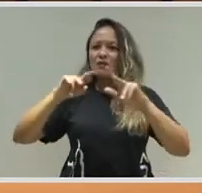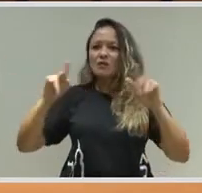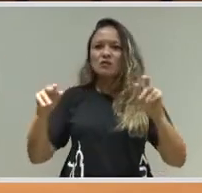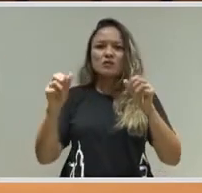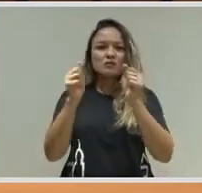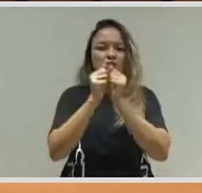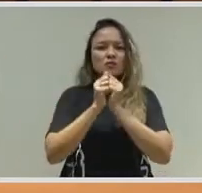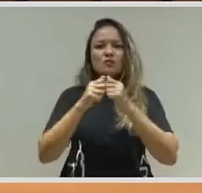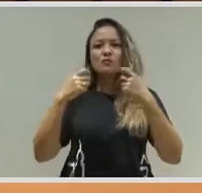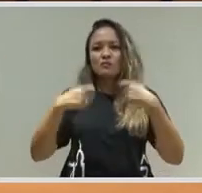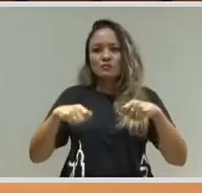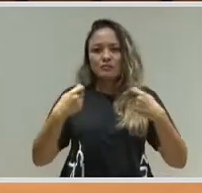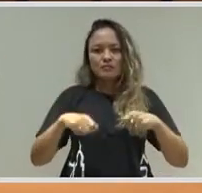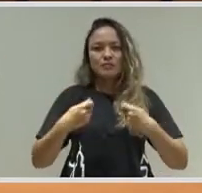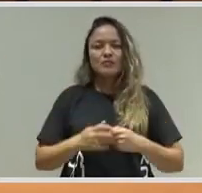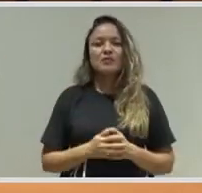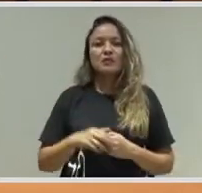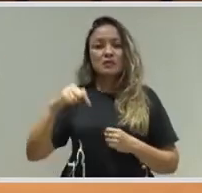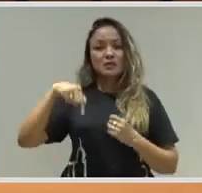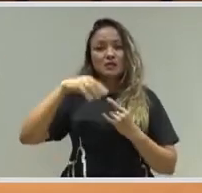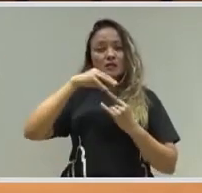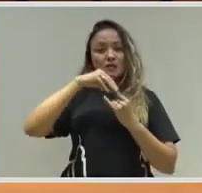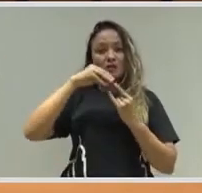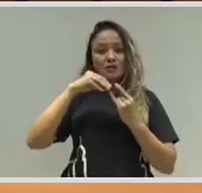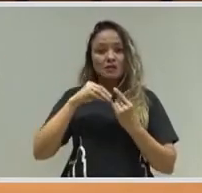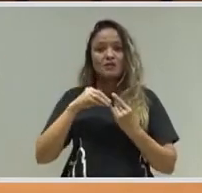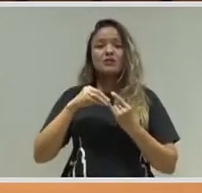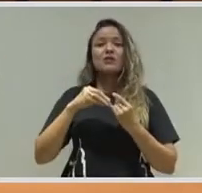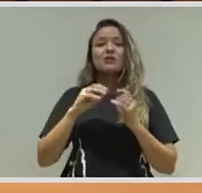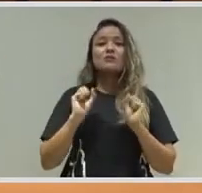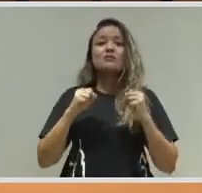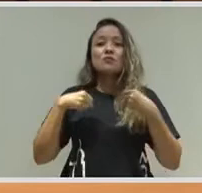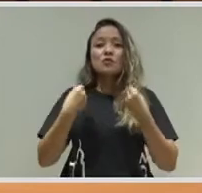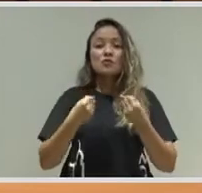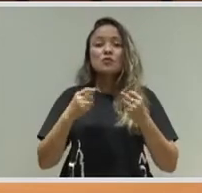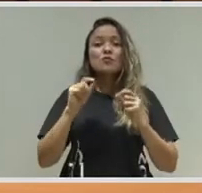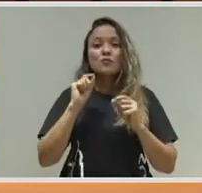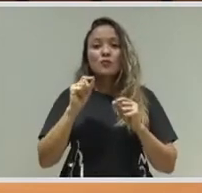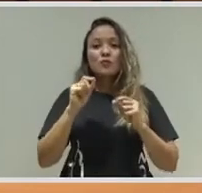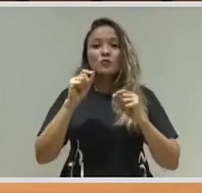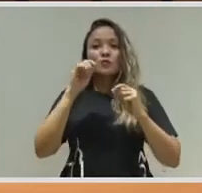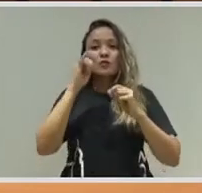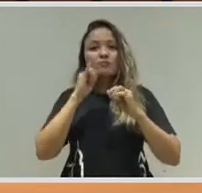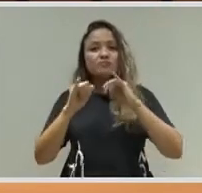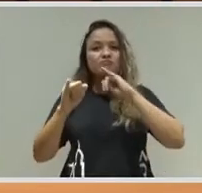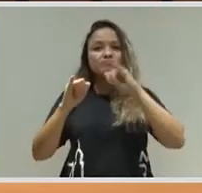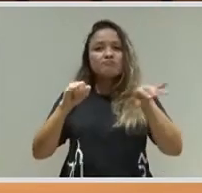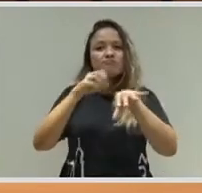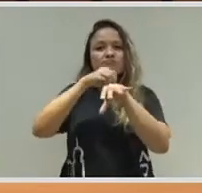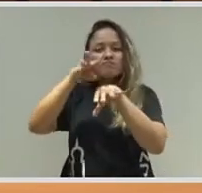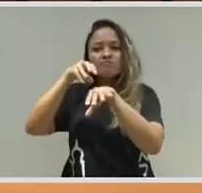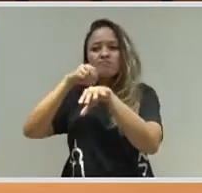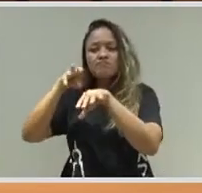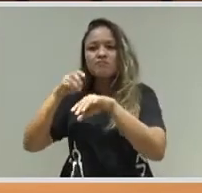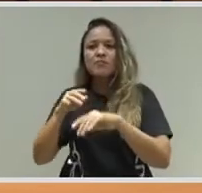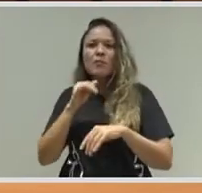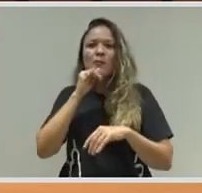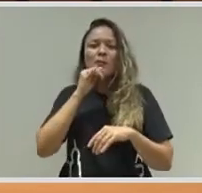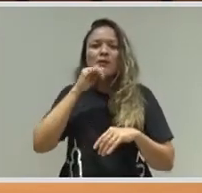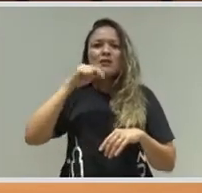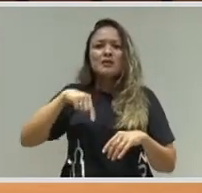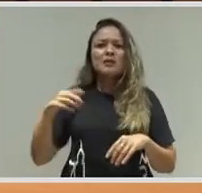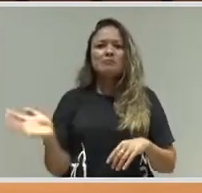atender a todas as demandas de explicações e construção de agenda. Como é possível aumentar a produção? É